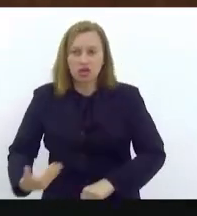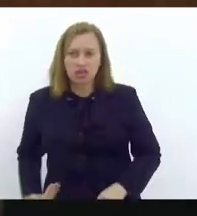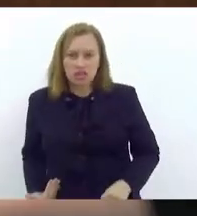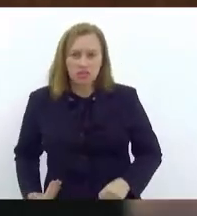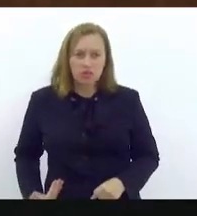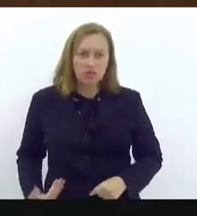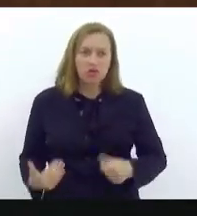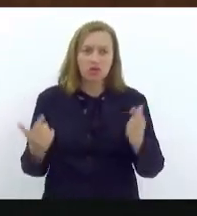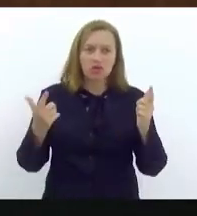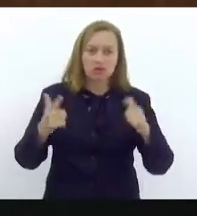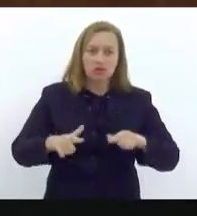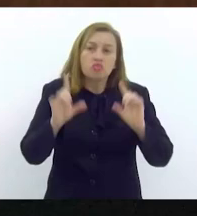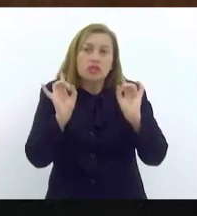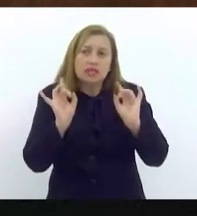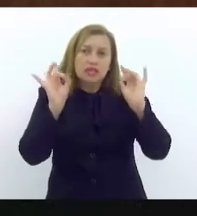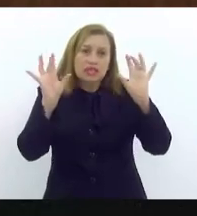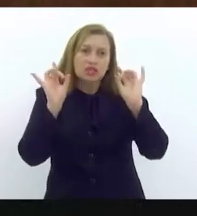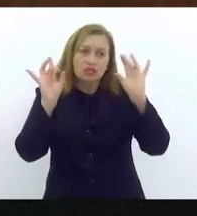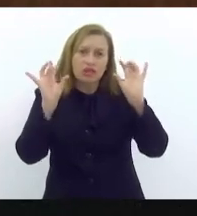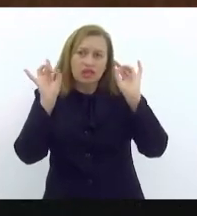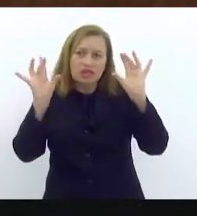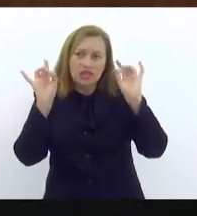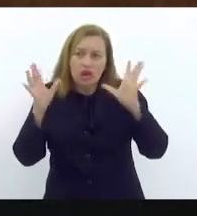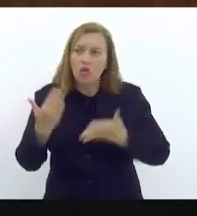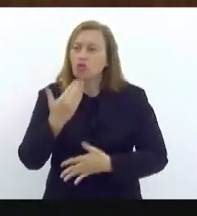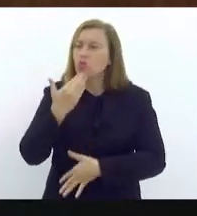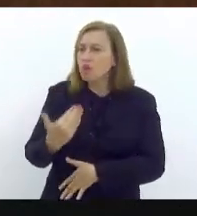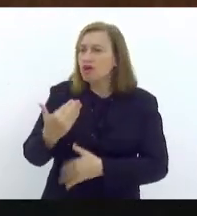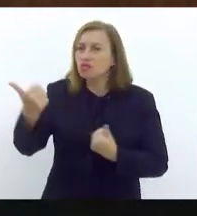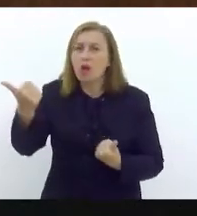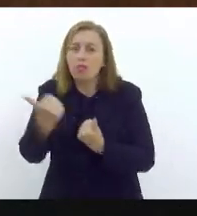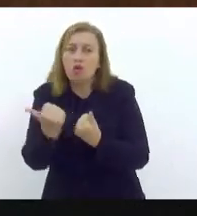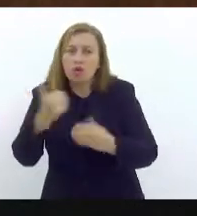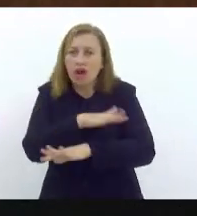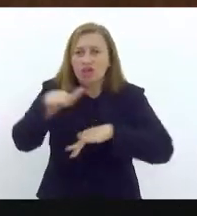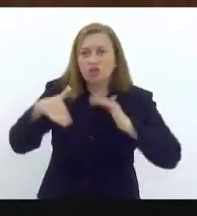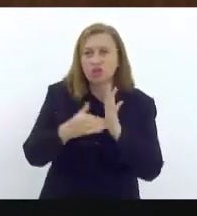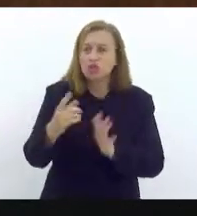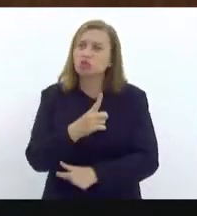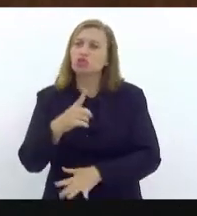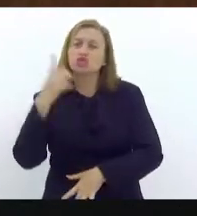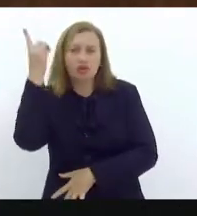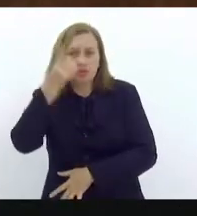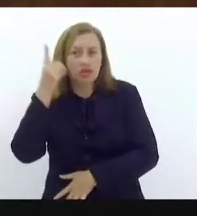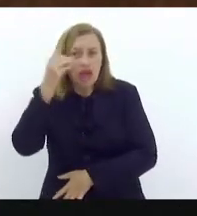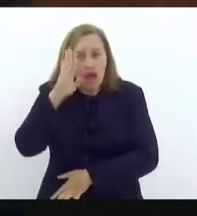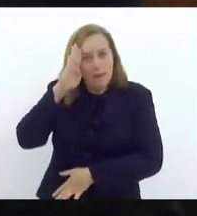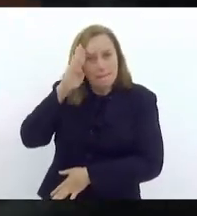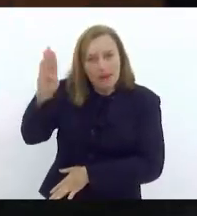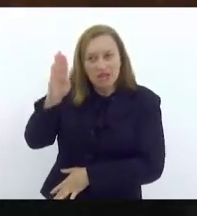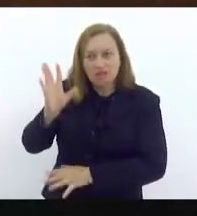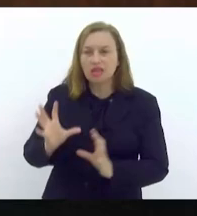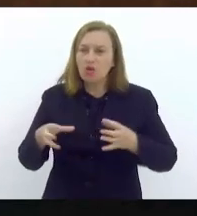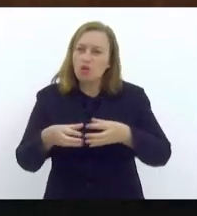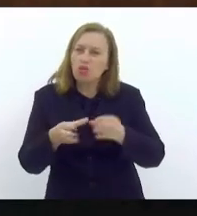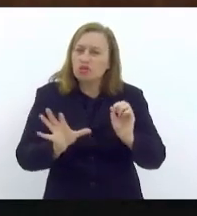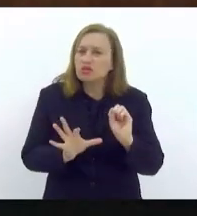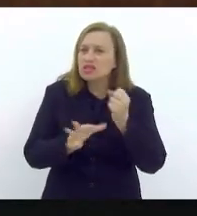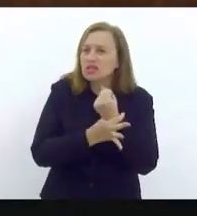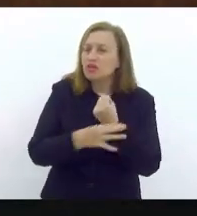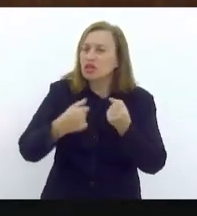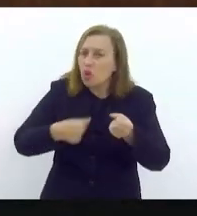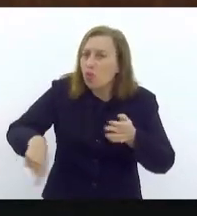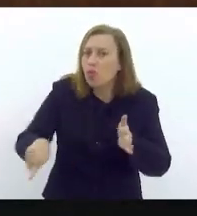daquela região de forma especial, aonde eu peço o apoio a todos os nossos deputados, principalmente a comissão de segurança a qual faço